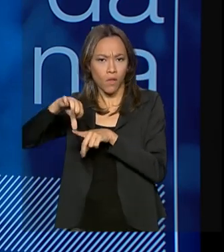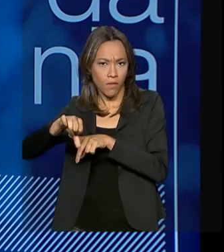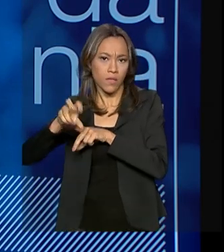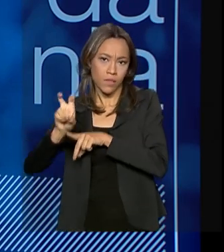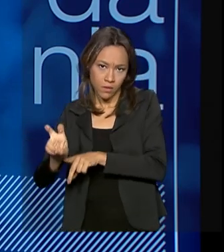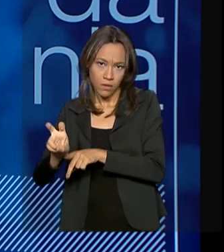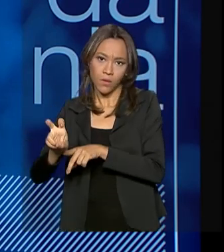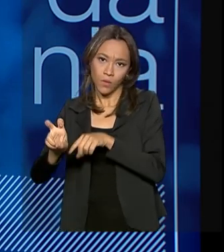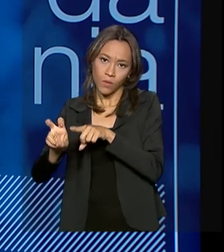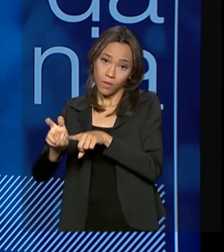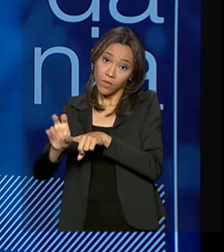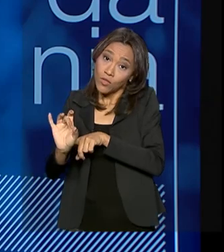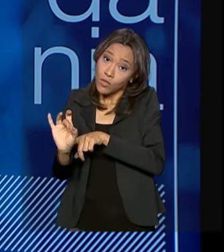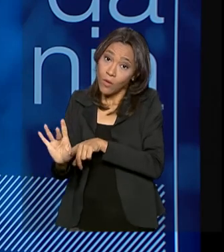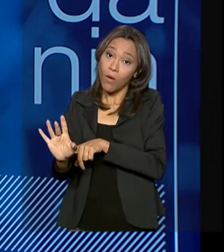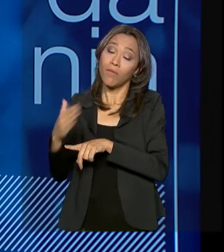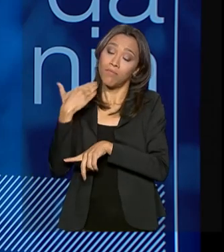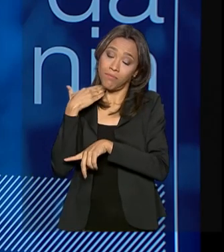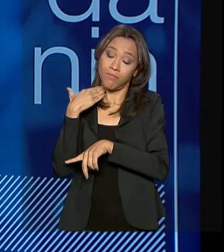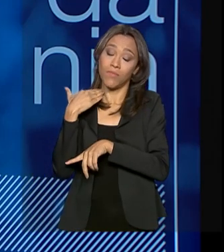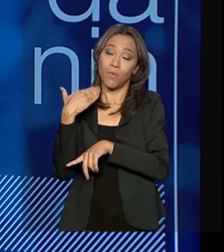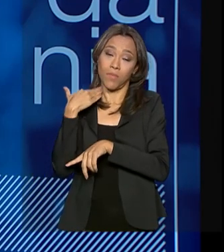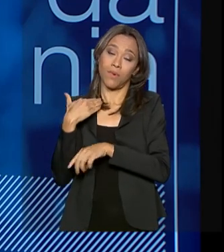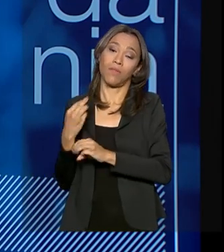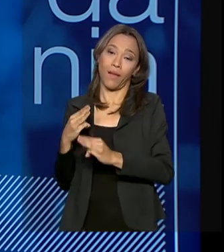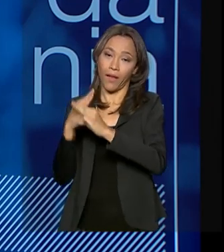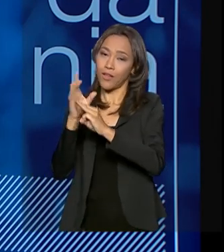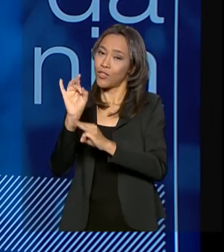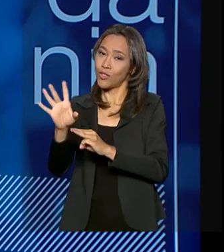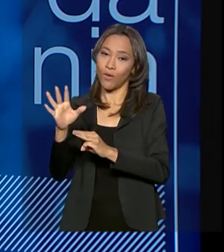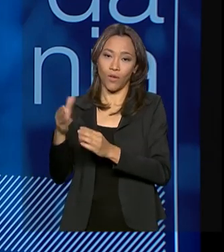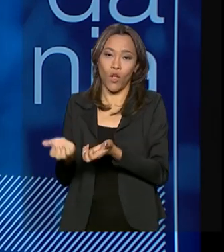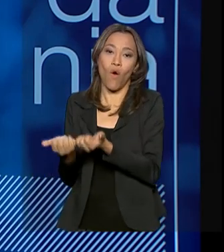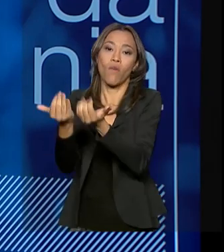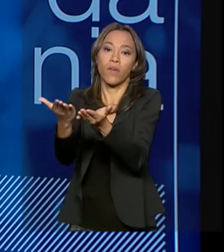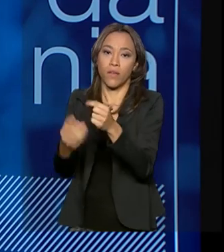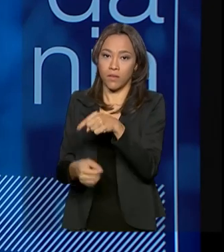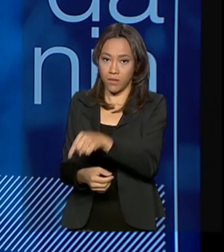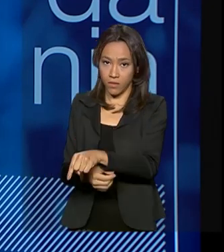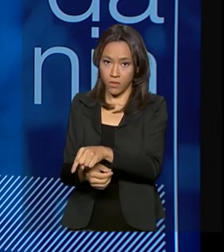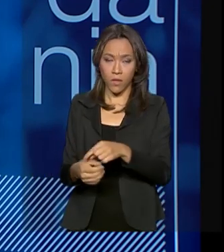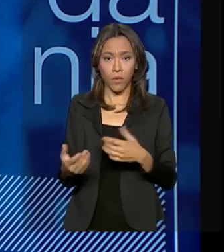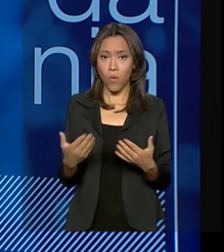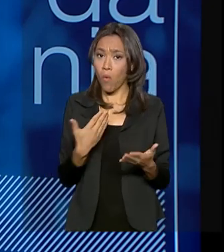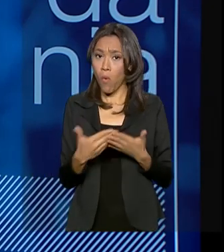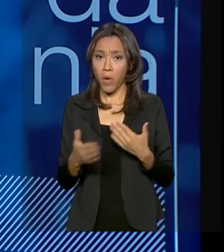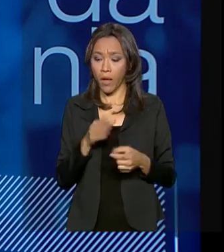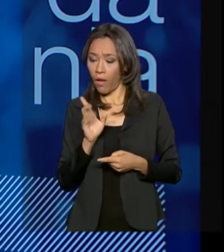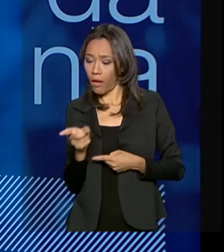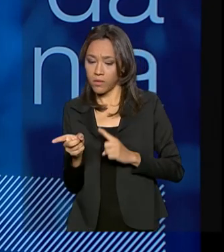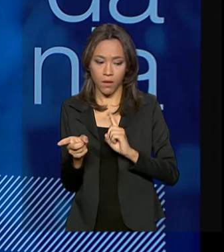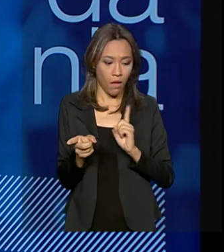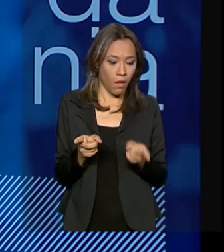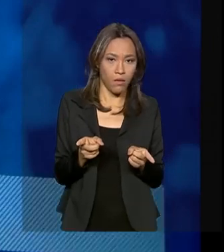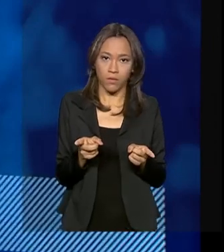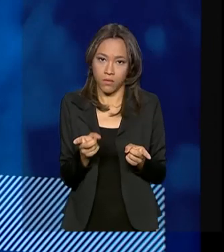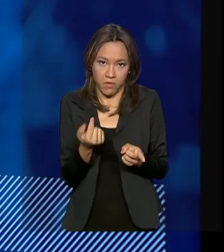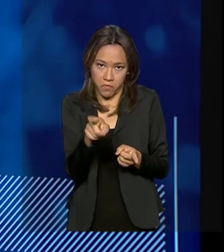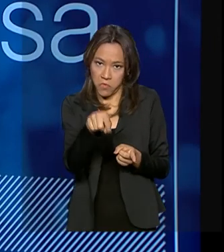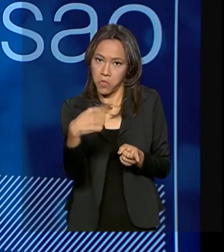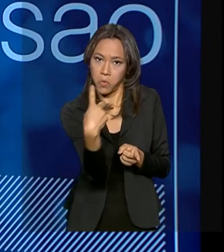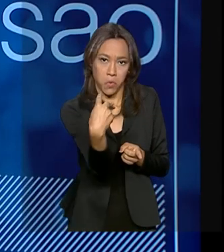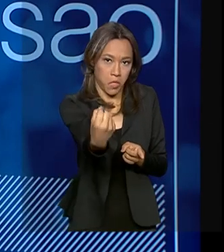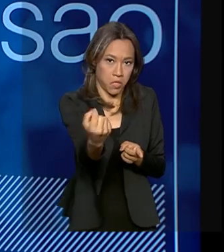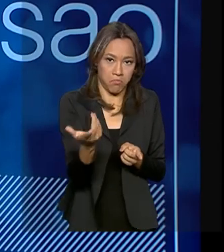basicamente só a caixa oferece essa segunda linha. Então, qualquer uma das duas linhas, seja por taxa referencial de